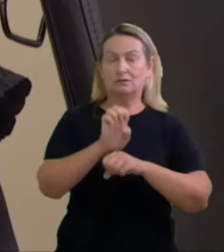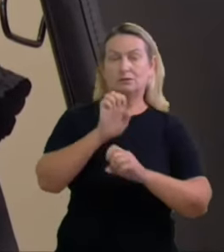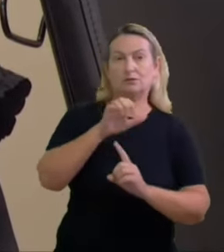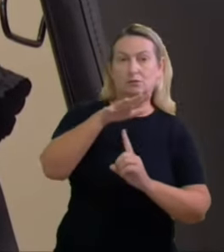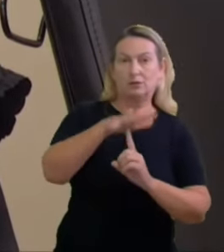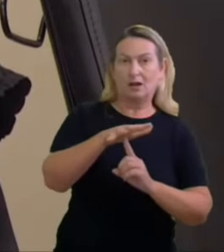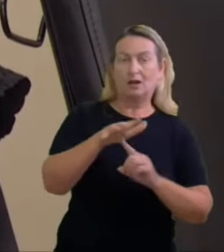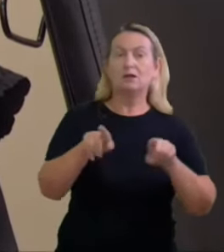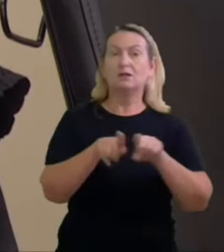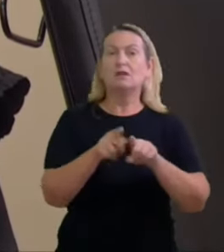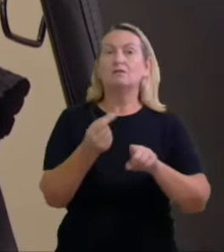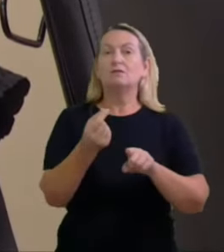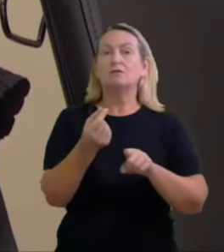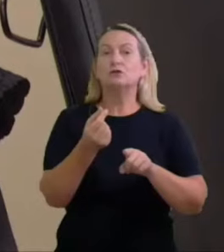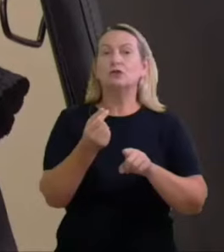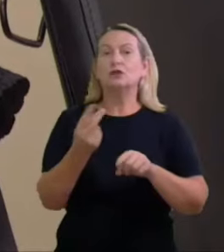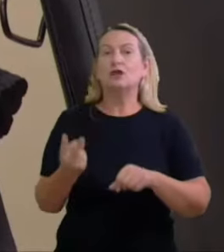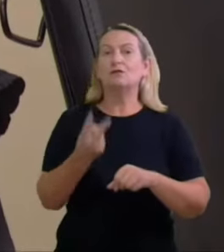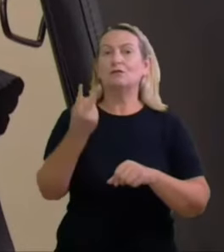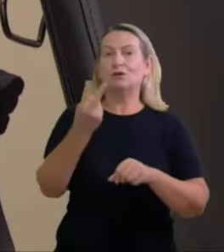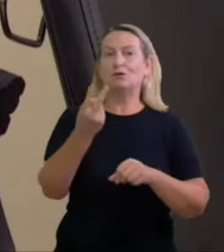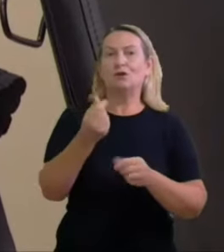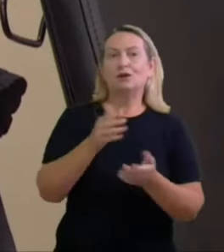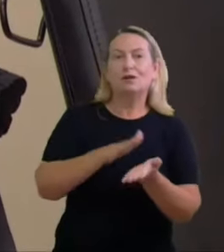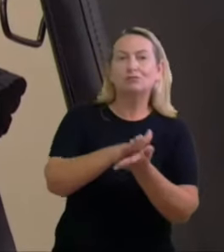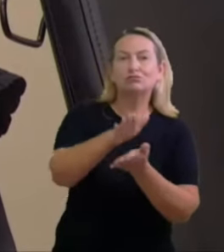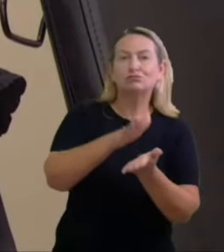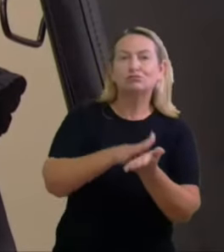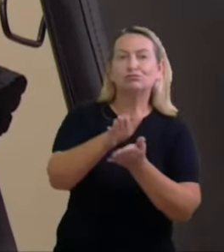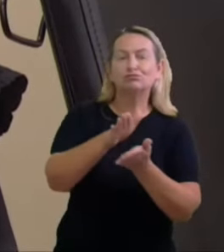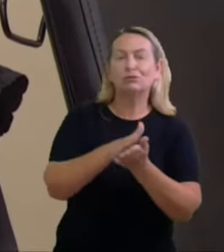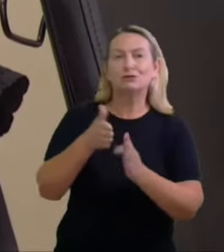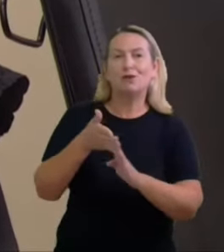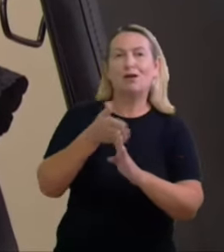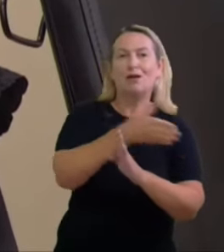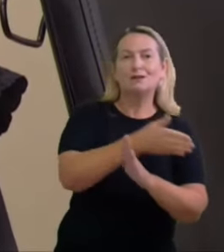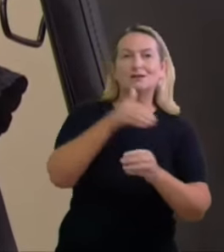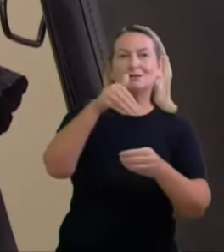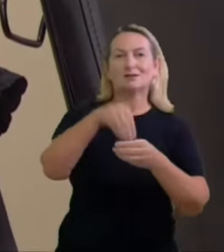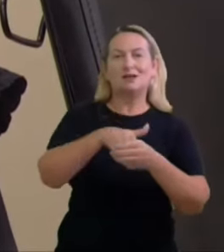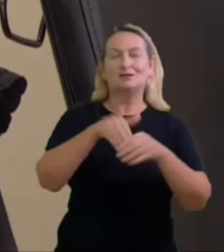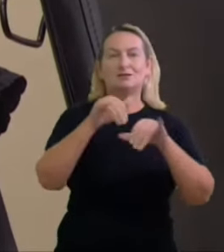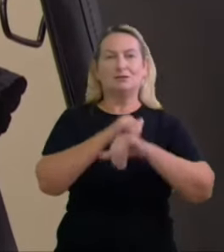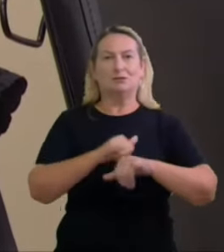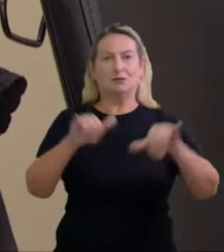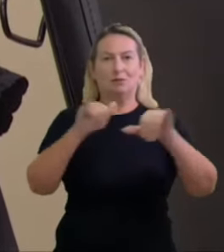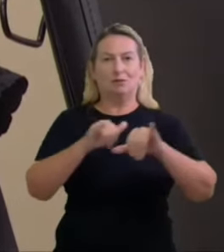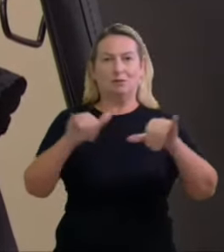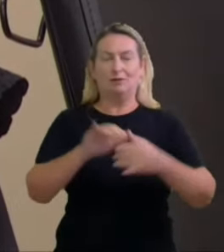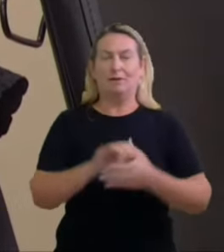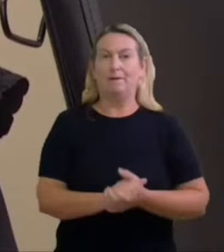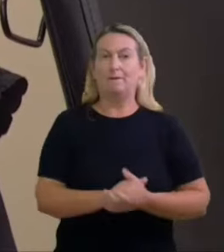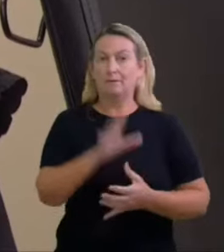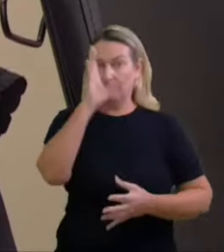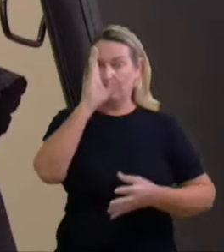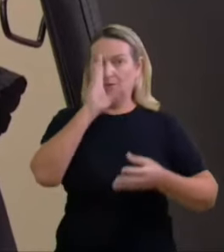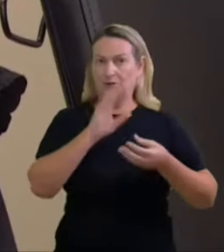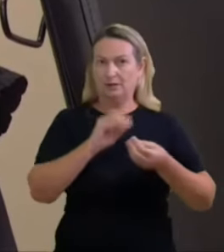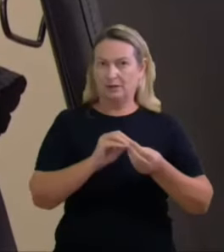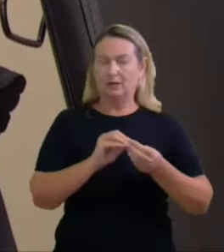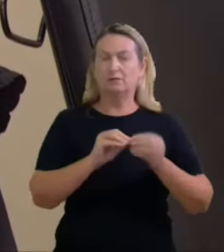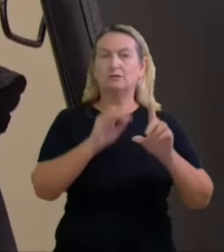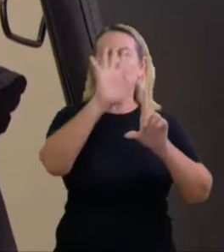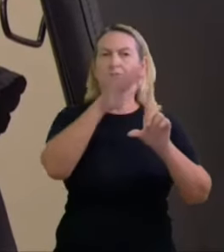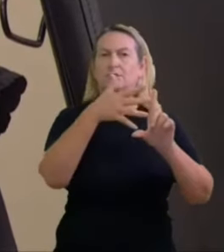valor em dinheiro que foi despendido na pré-campanha para auxiliar da compressão aqui elaborou uma planilha